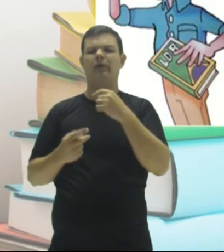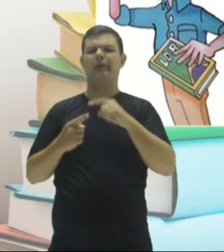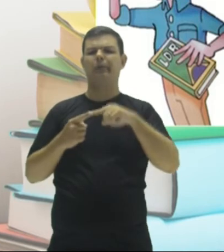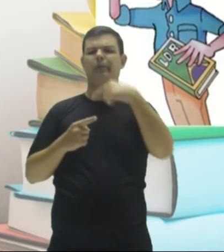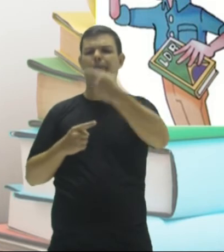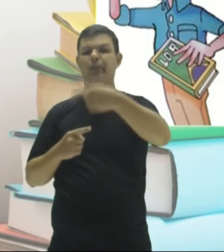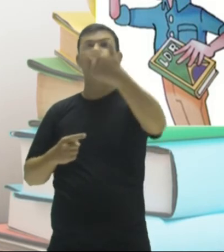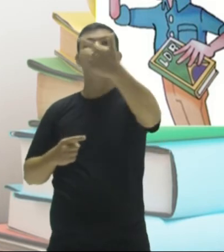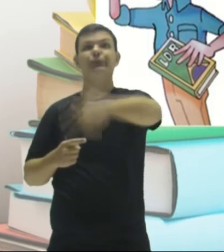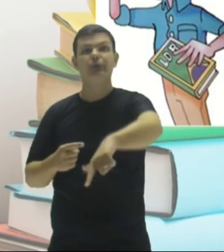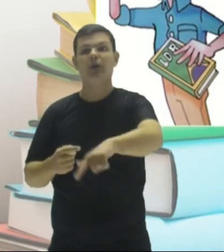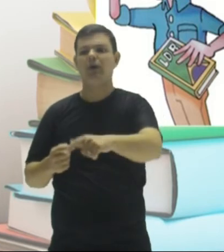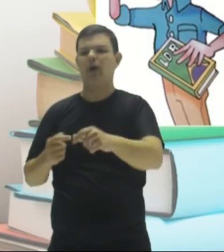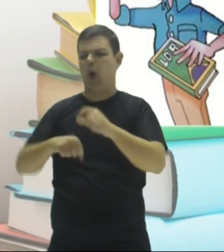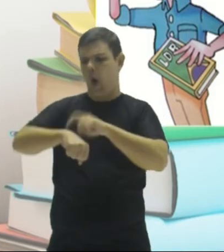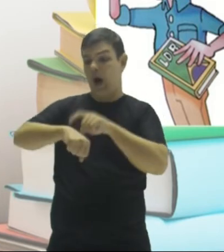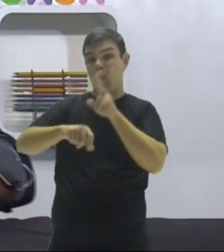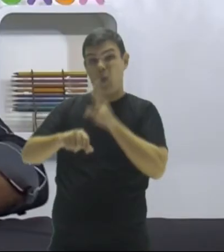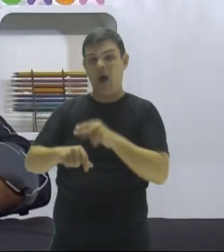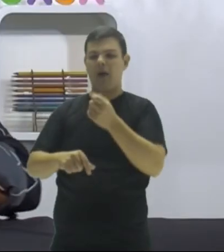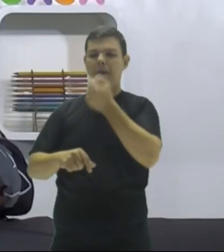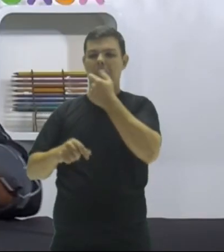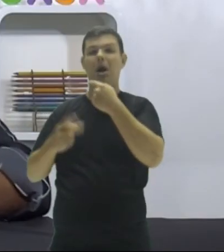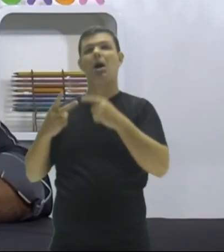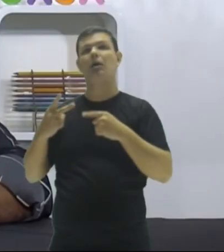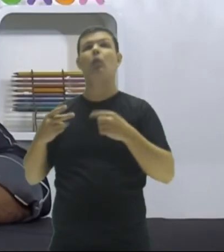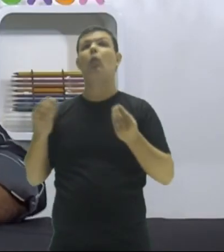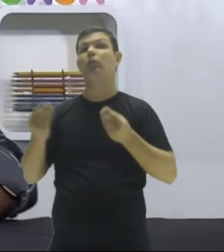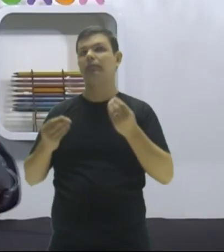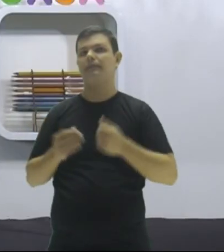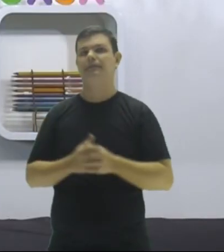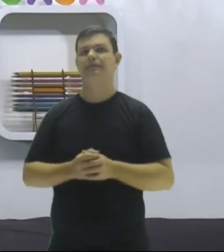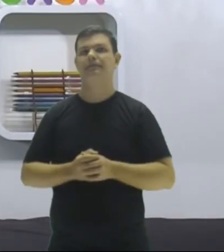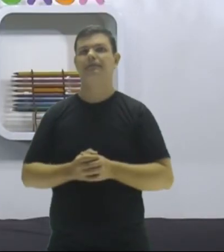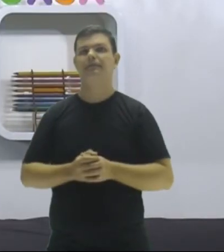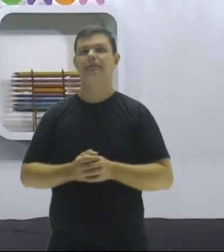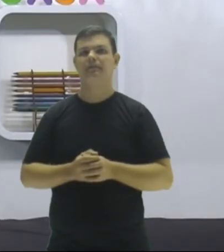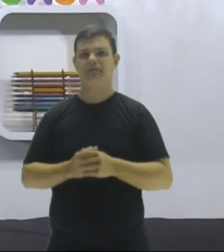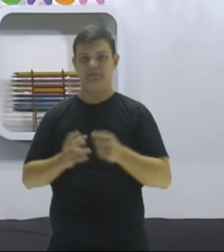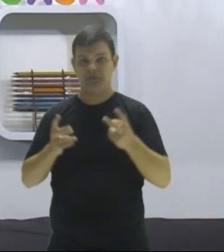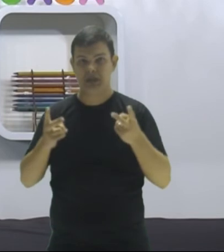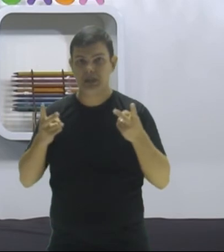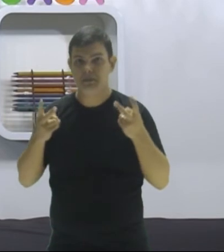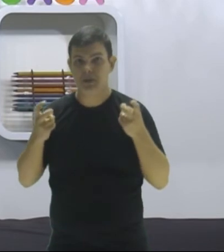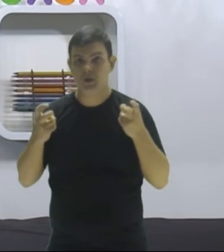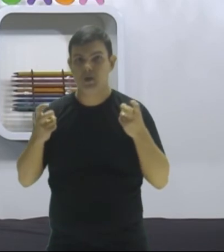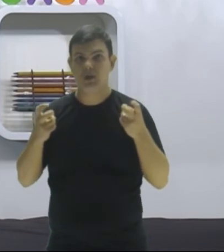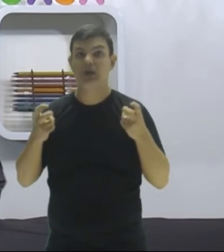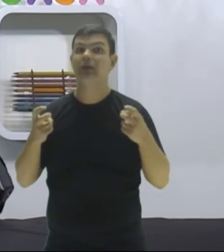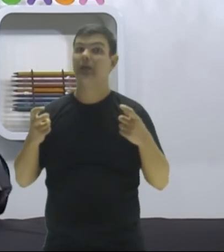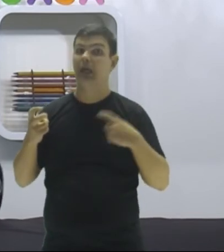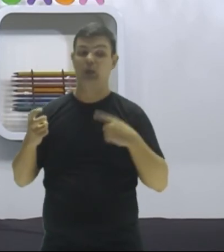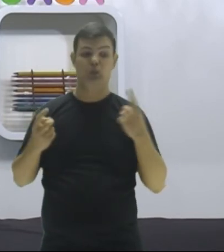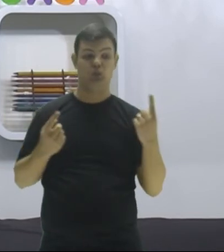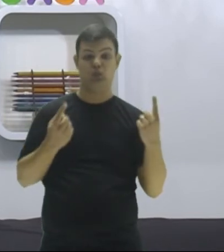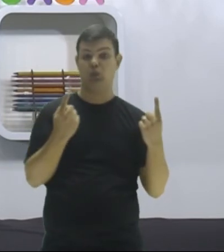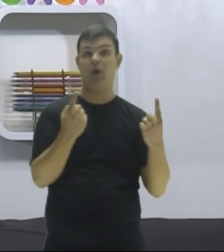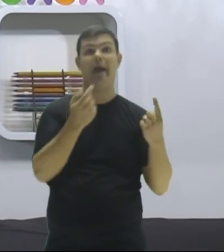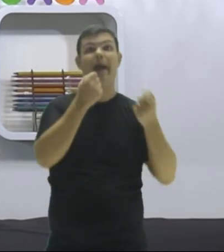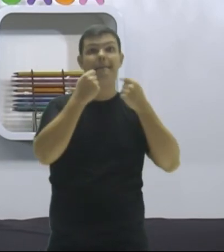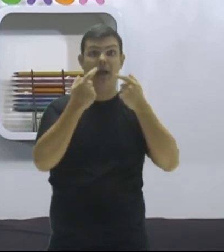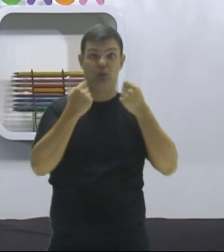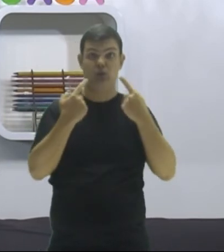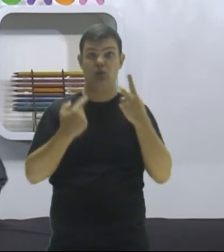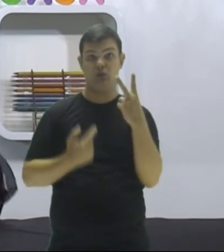juntos novamente? Então, pessoal, venha para cá. Vocês perceberam que eu tenho dois remédios, tá?